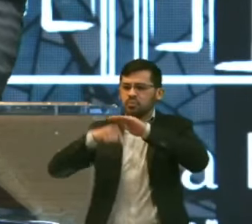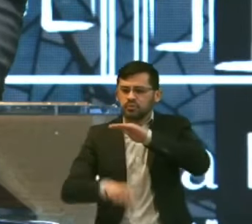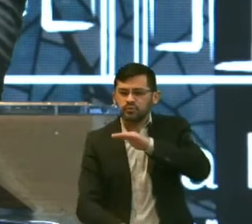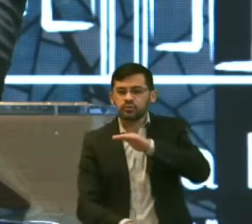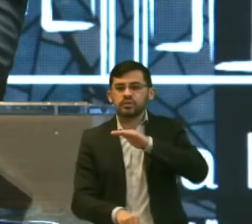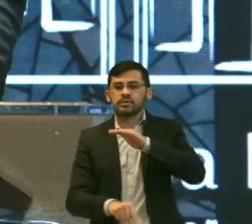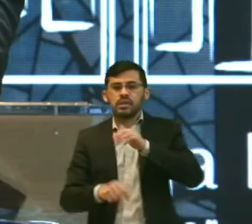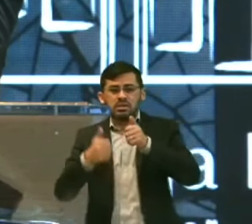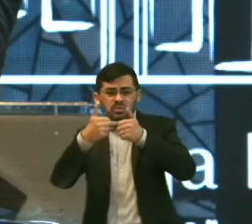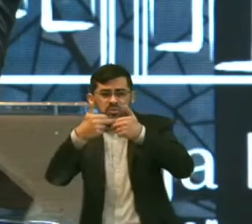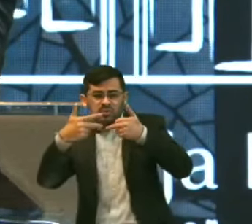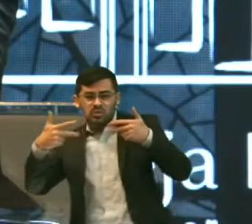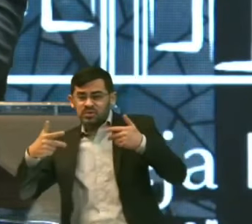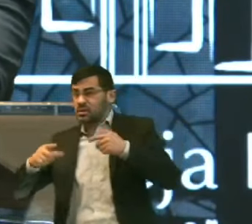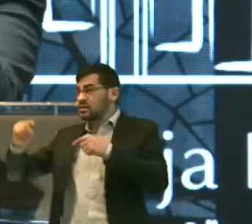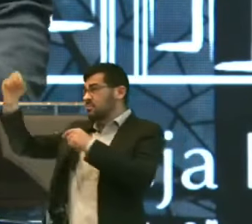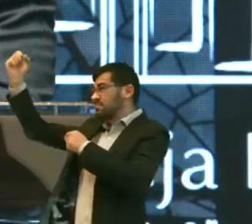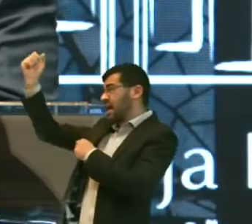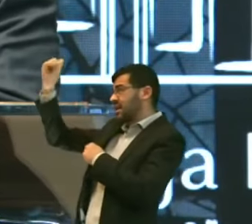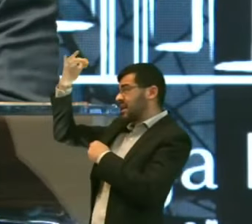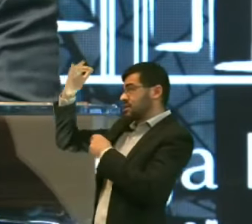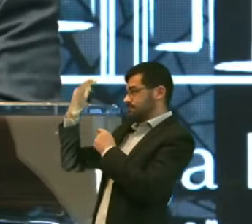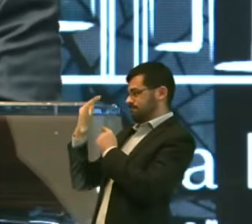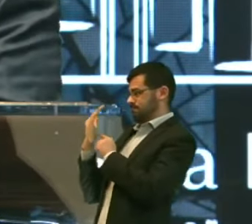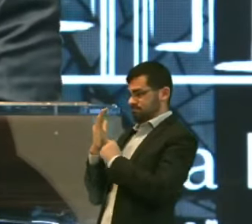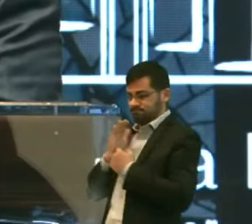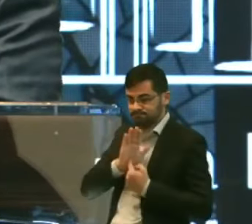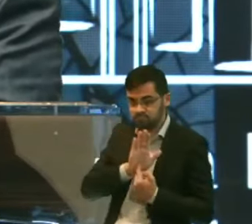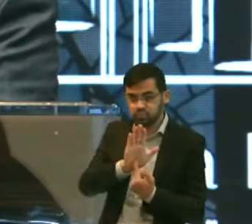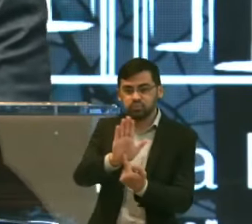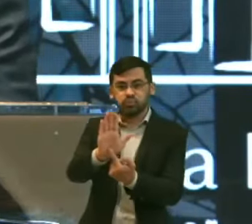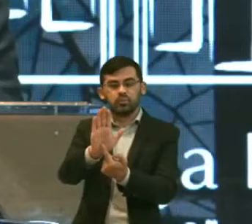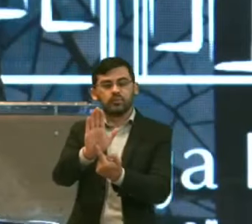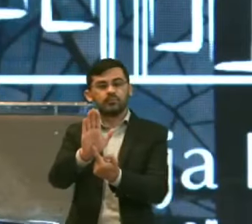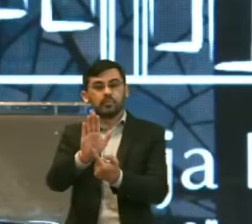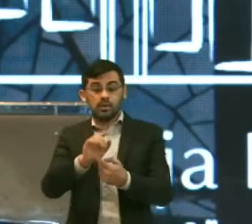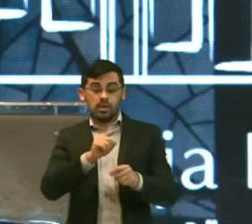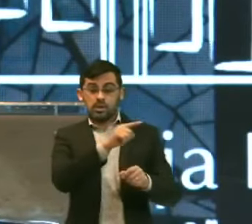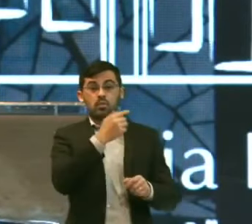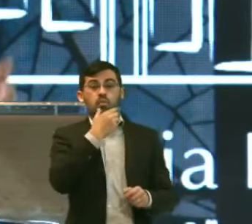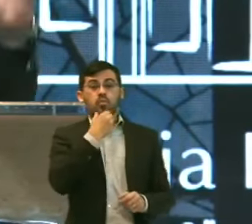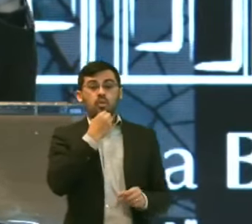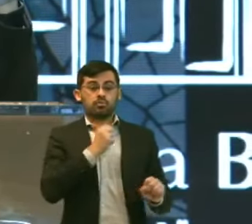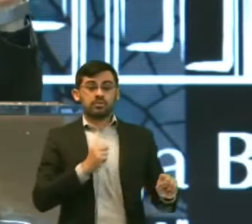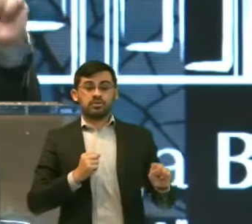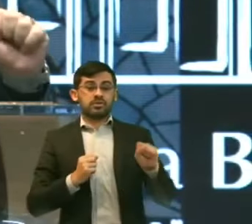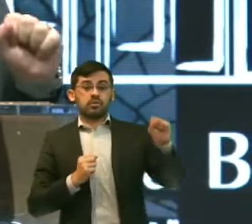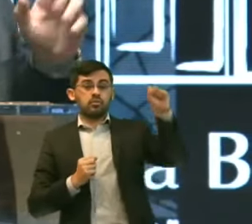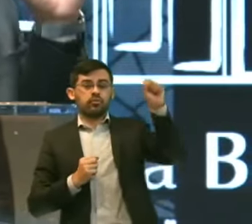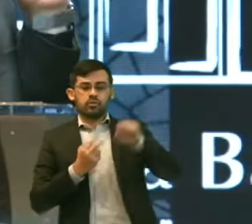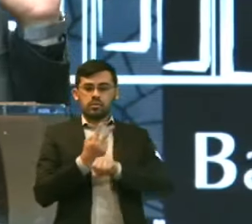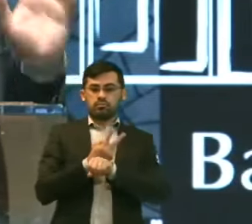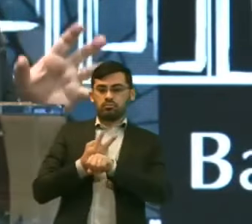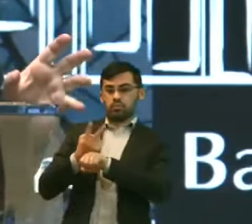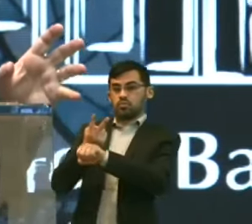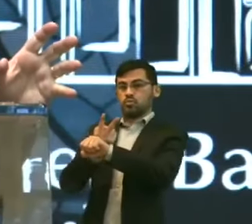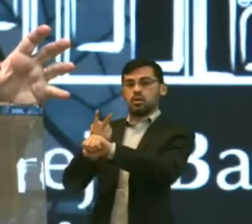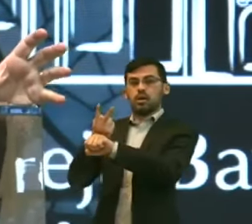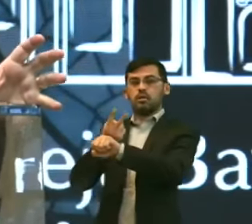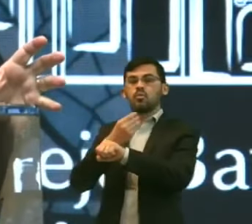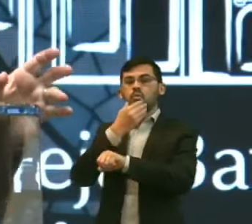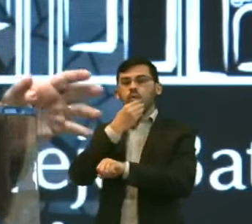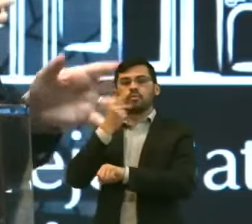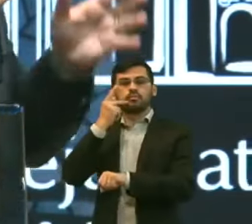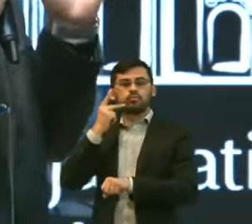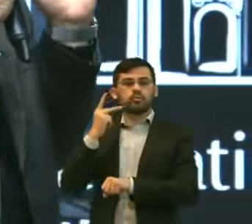Manifestações Poderosas Da graça De Deus Saúl Fora a procura De um profeta Ele tinha um problema